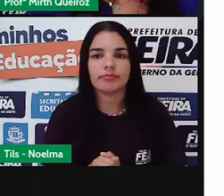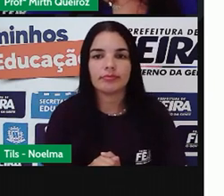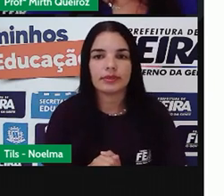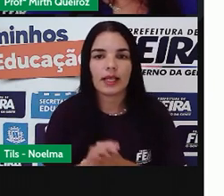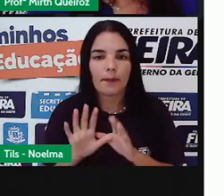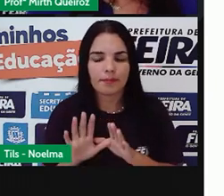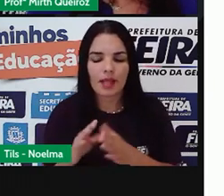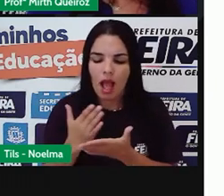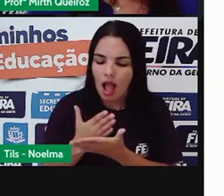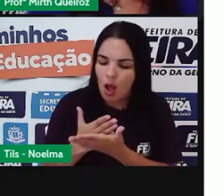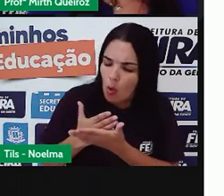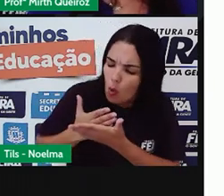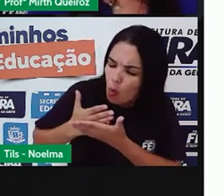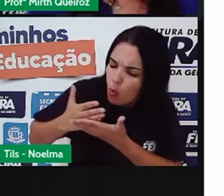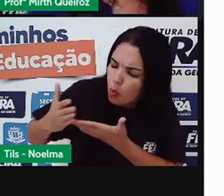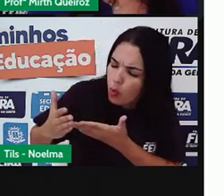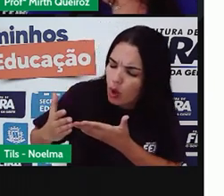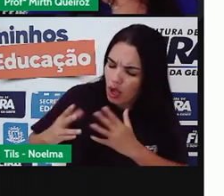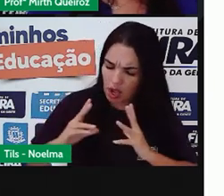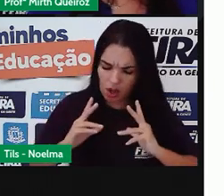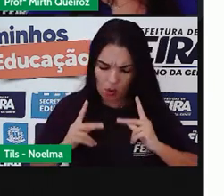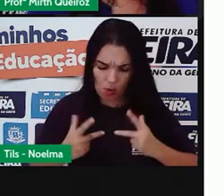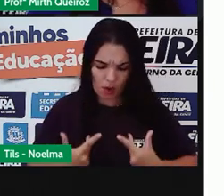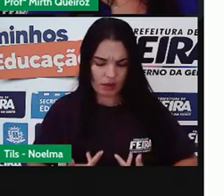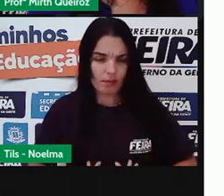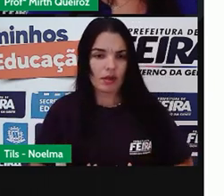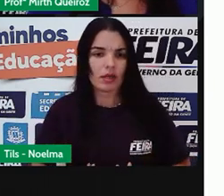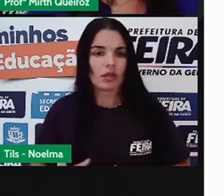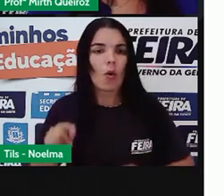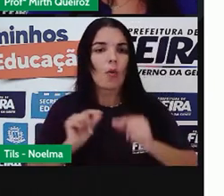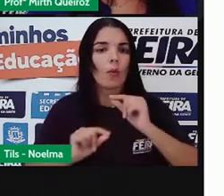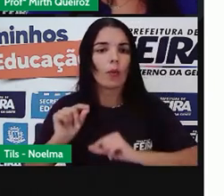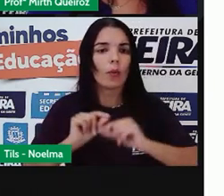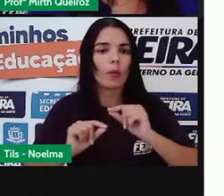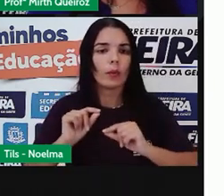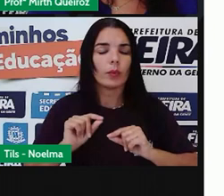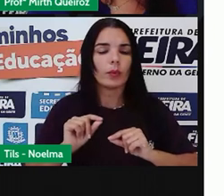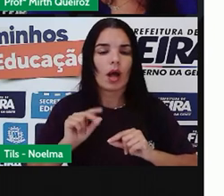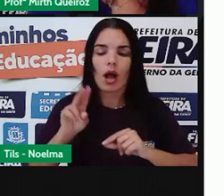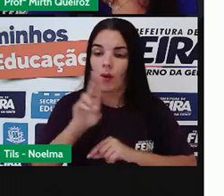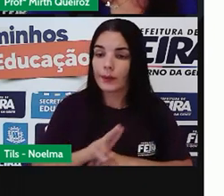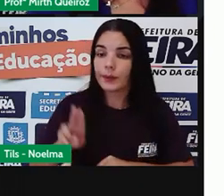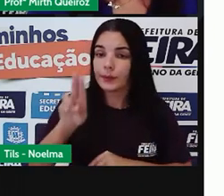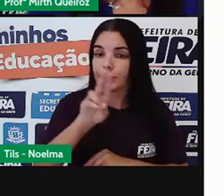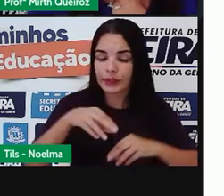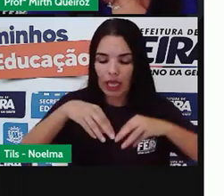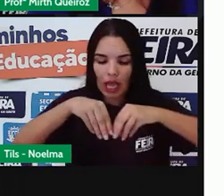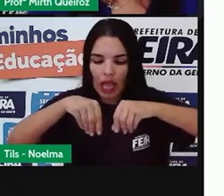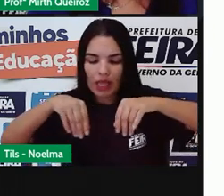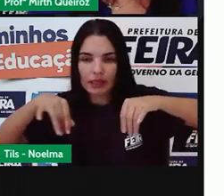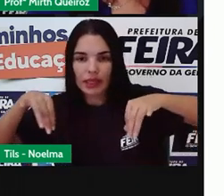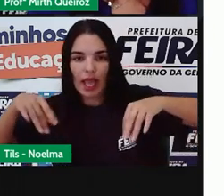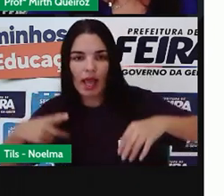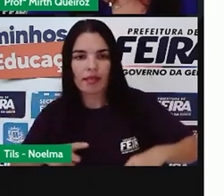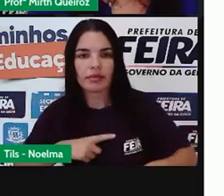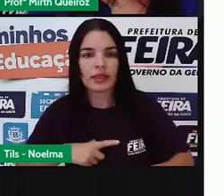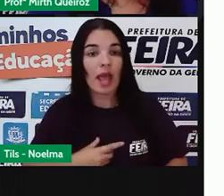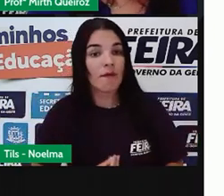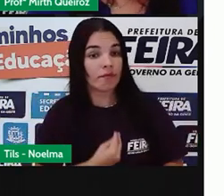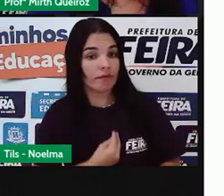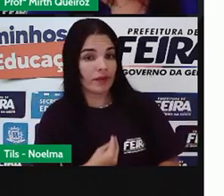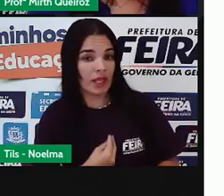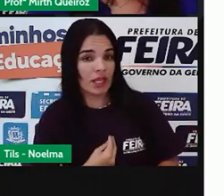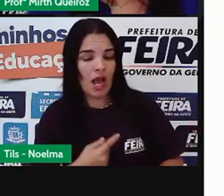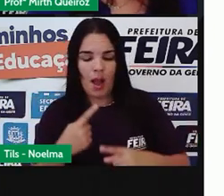Desde o início da humanidade, o ser humano utiliza o solo como recurso para manutenção e sobrevivência. Por isso,